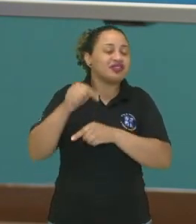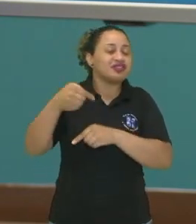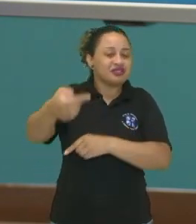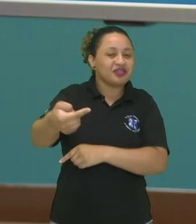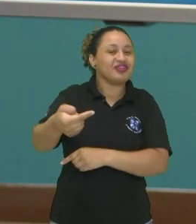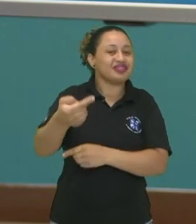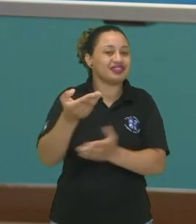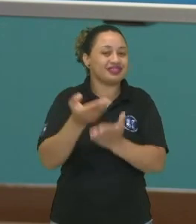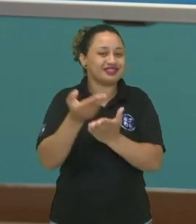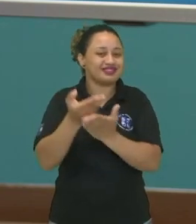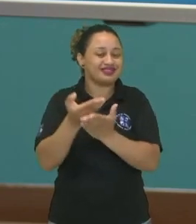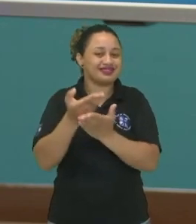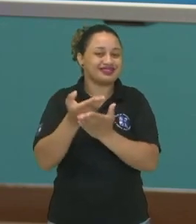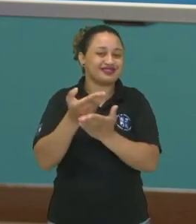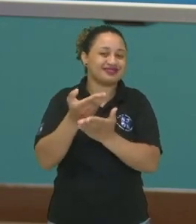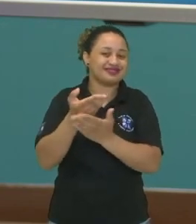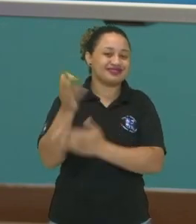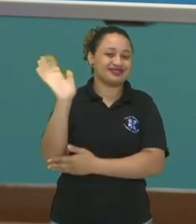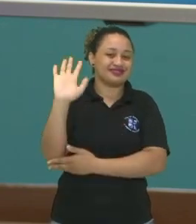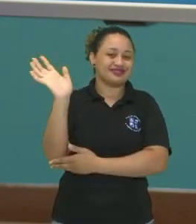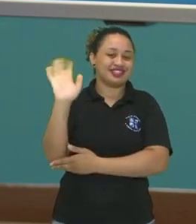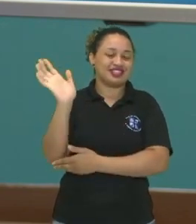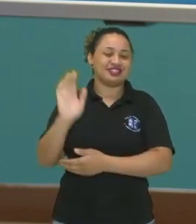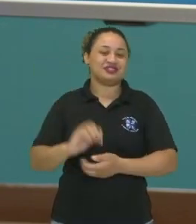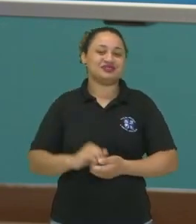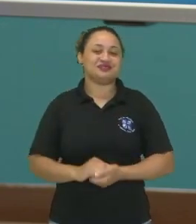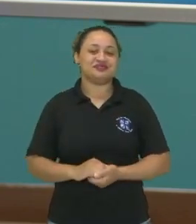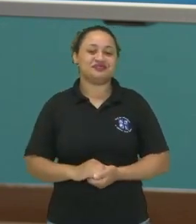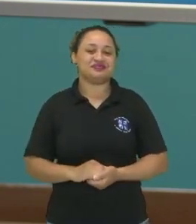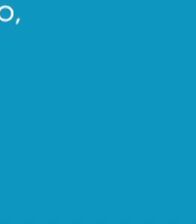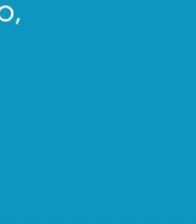para a nossa próxima aula, o nosso próximo encontro. Até breve!